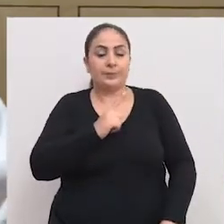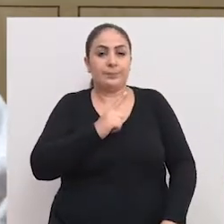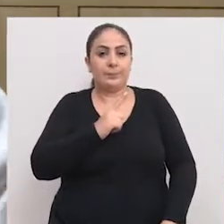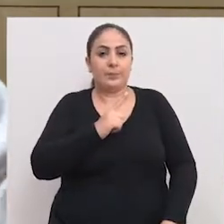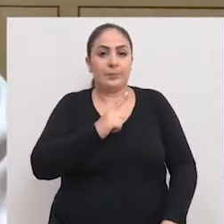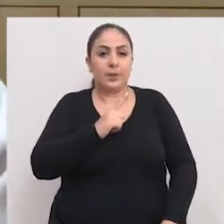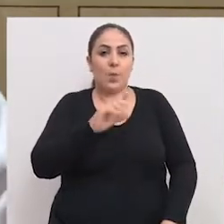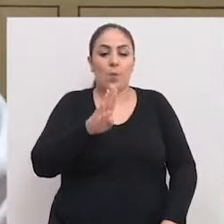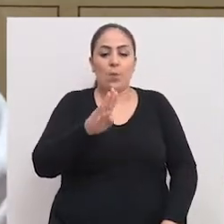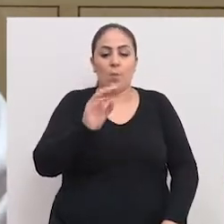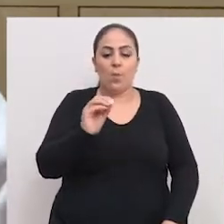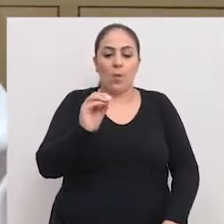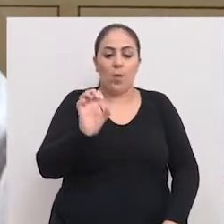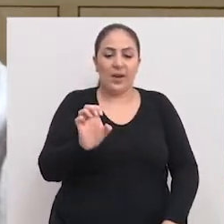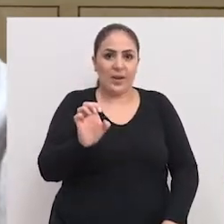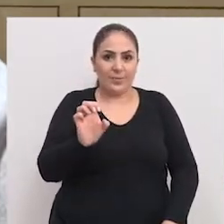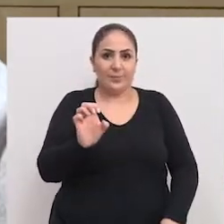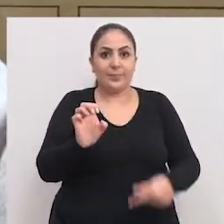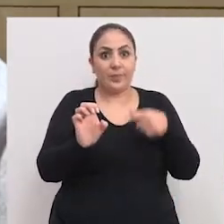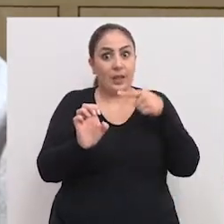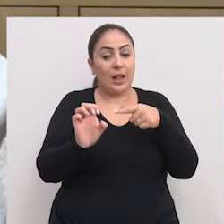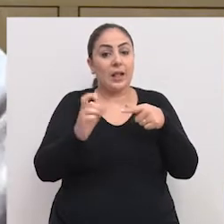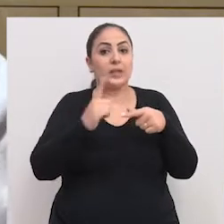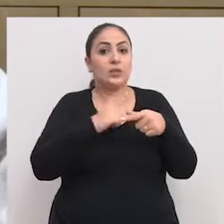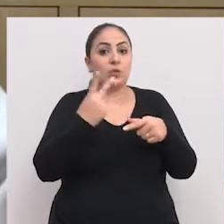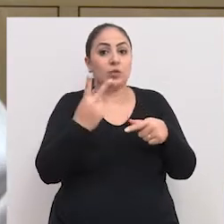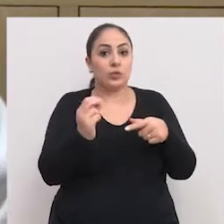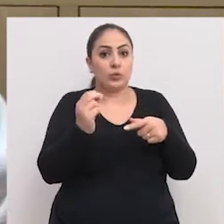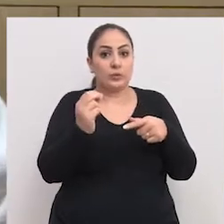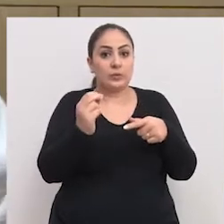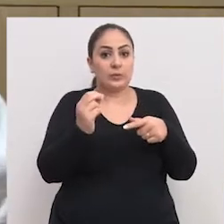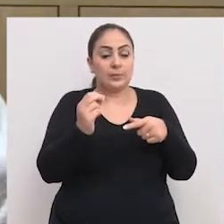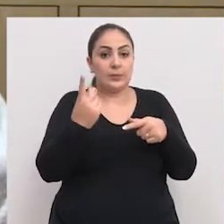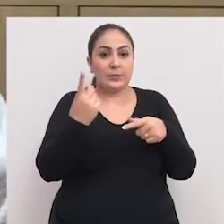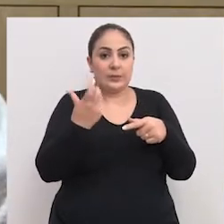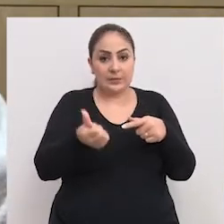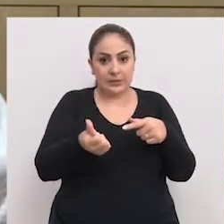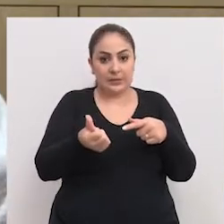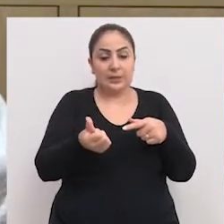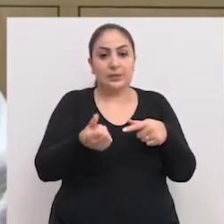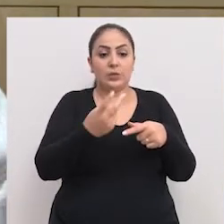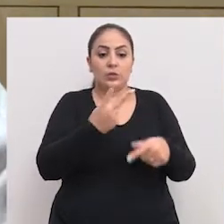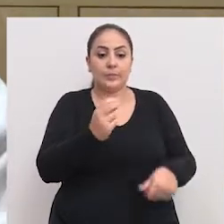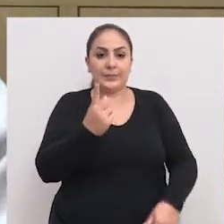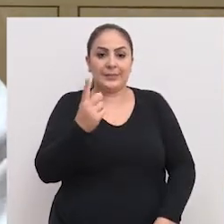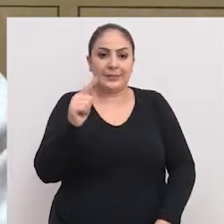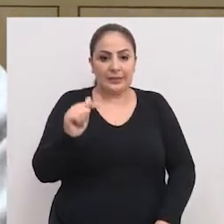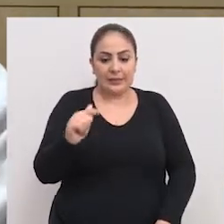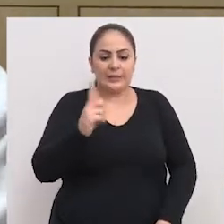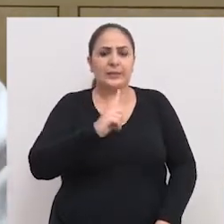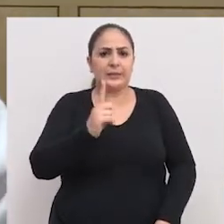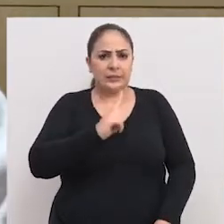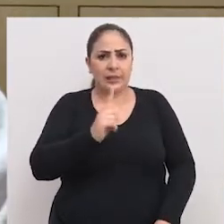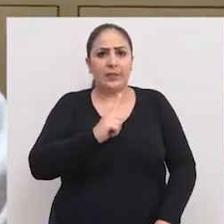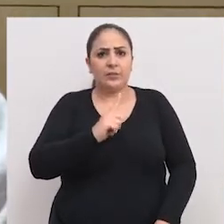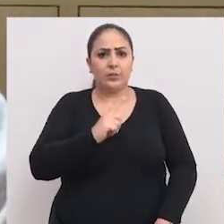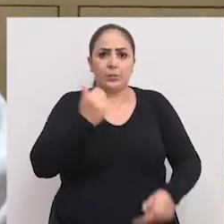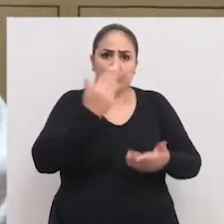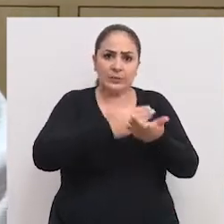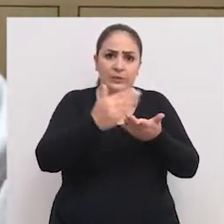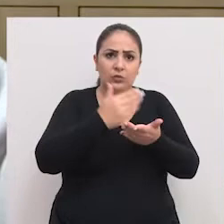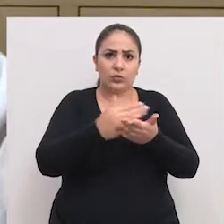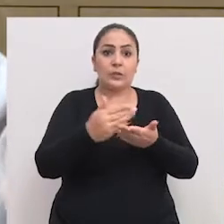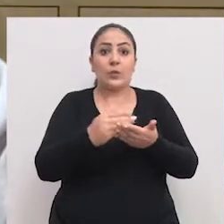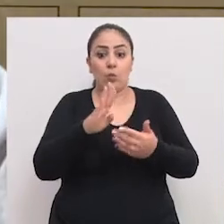do BOE, que lá em 2016, 2017, teve uma